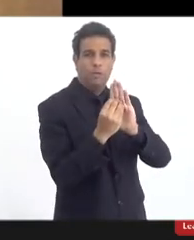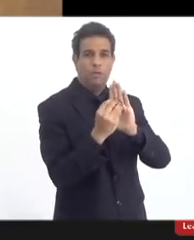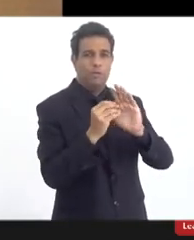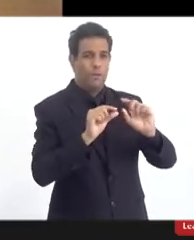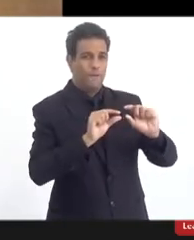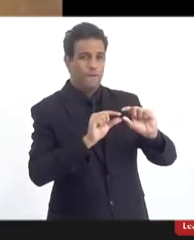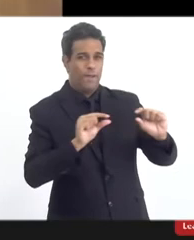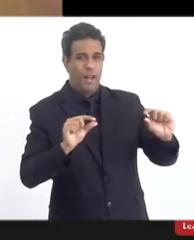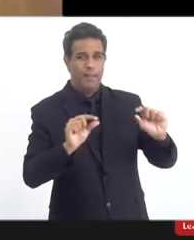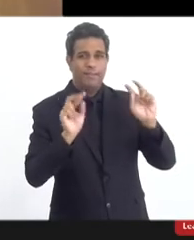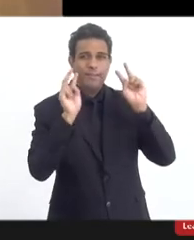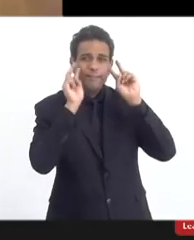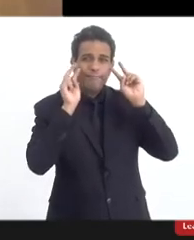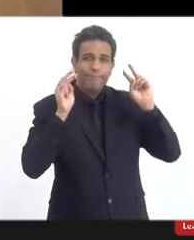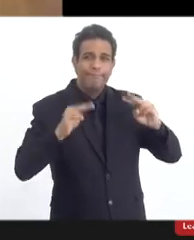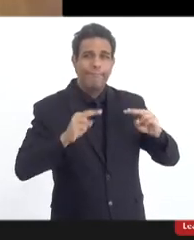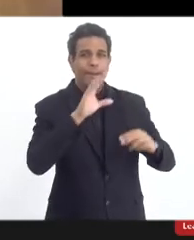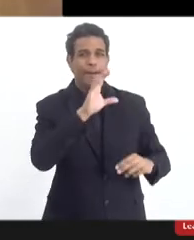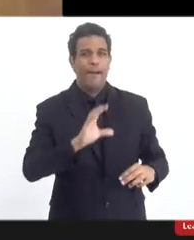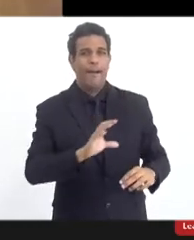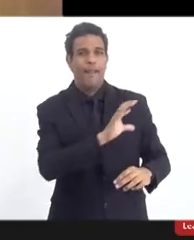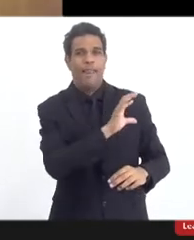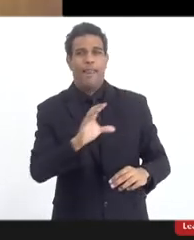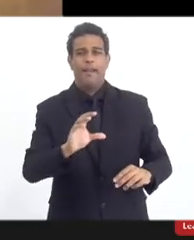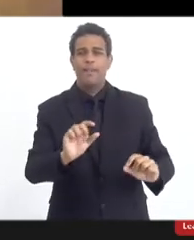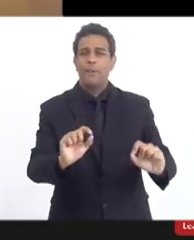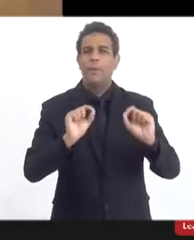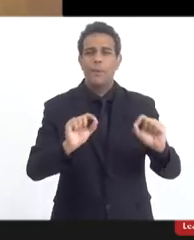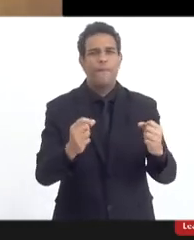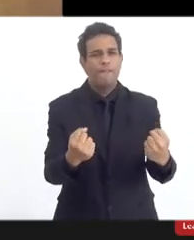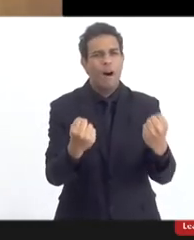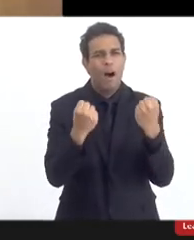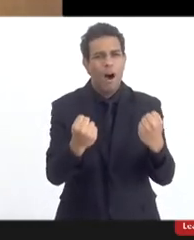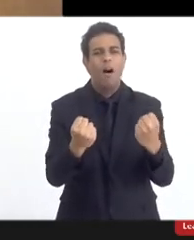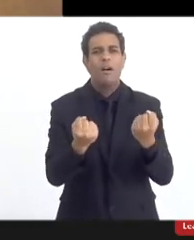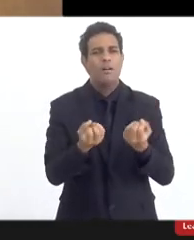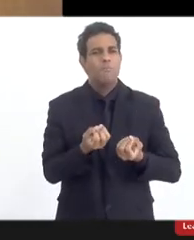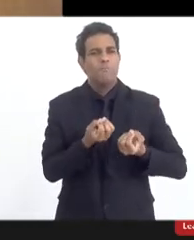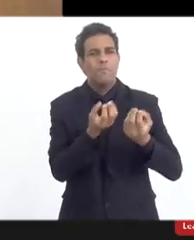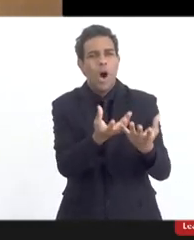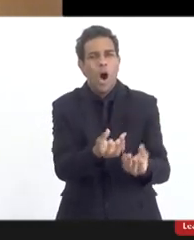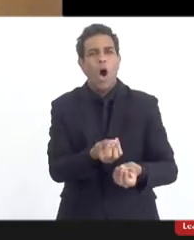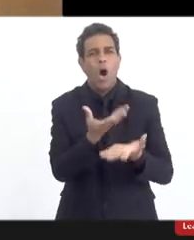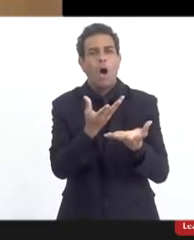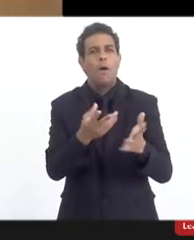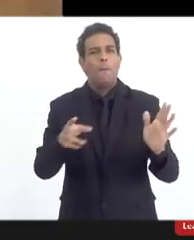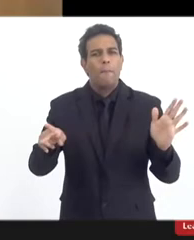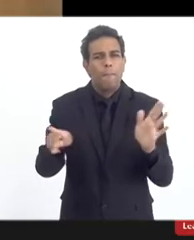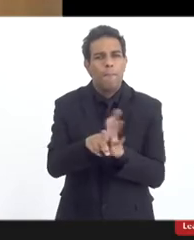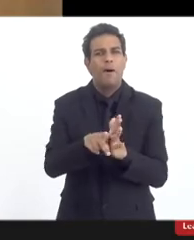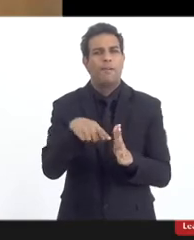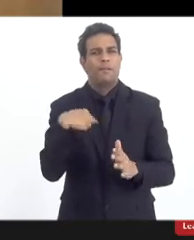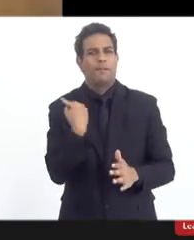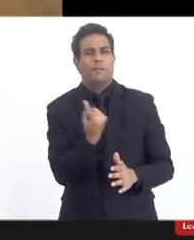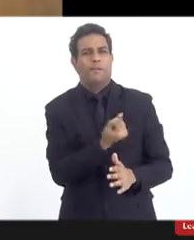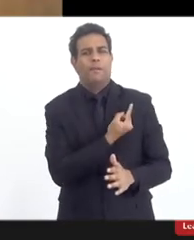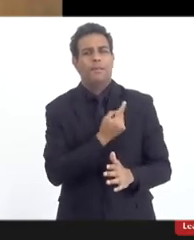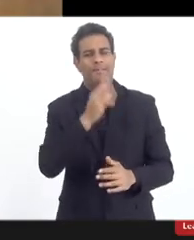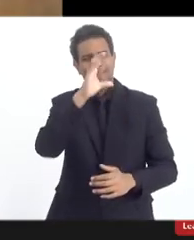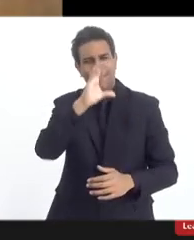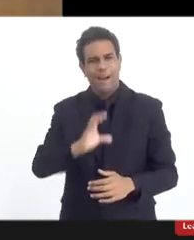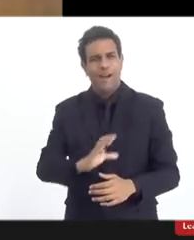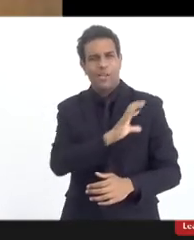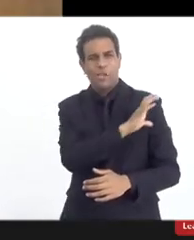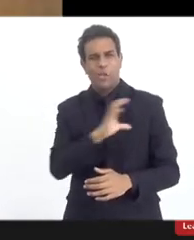e que ele diz assim, é uma palavra muito forte, é típico dele, é típico do nosso sangue latino,